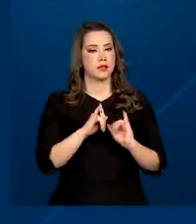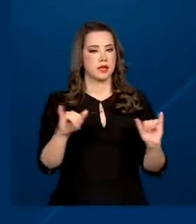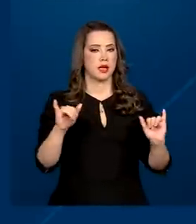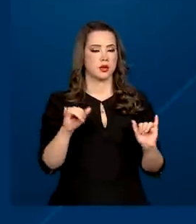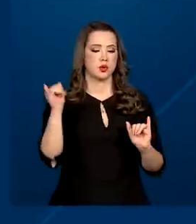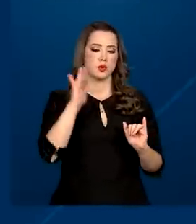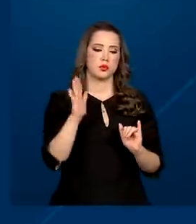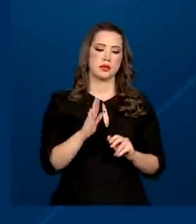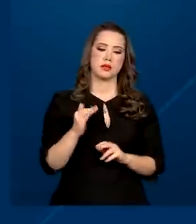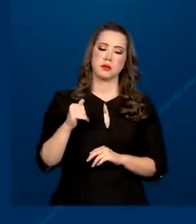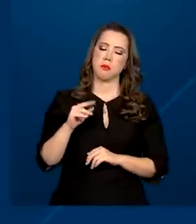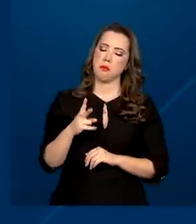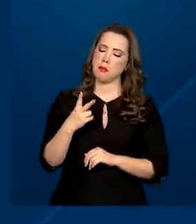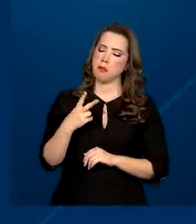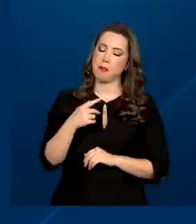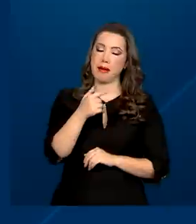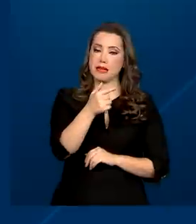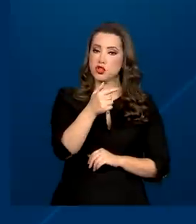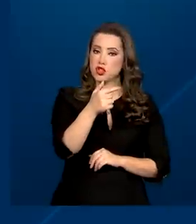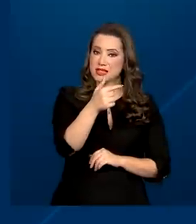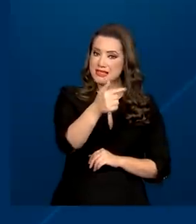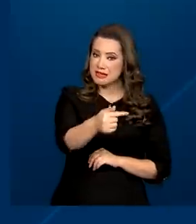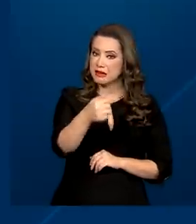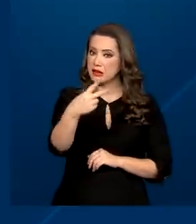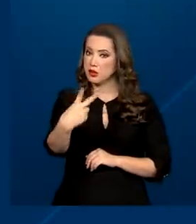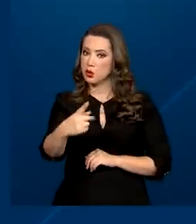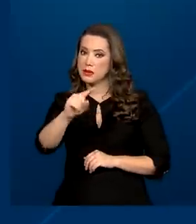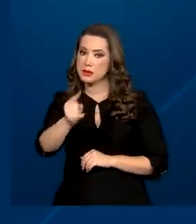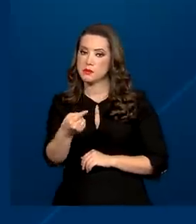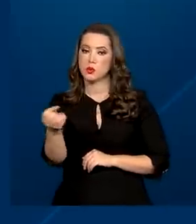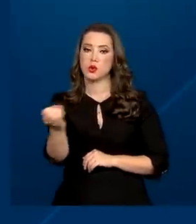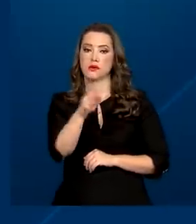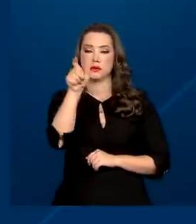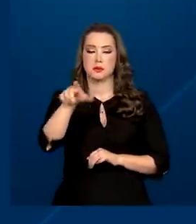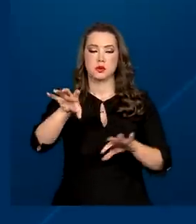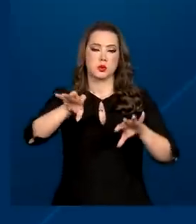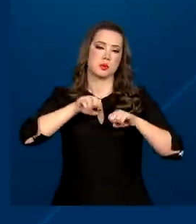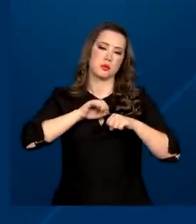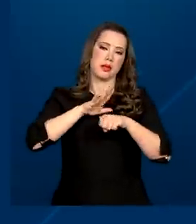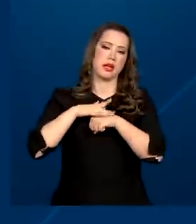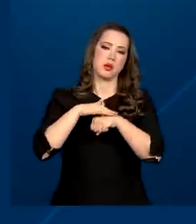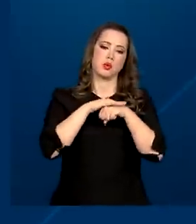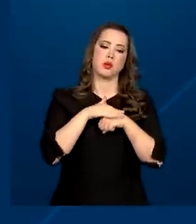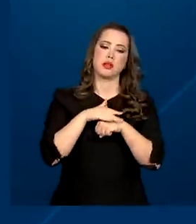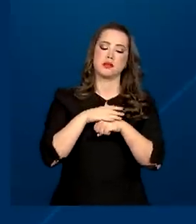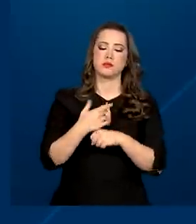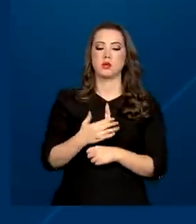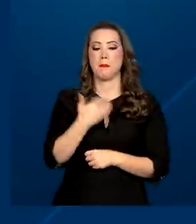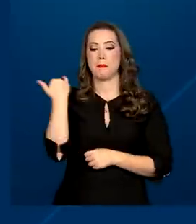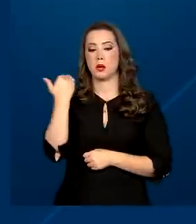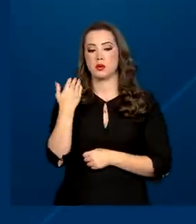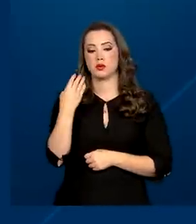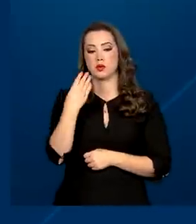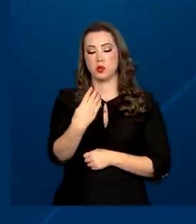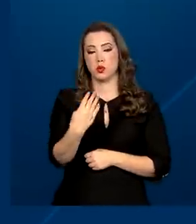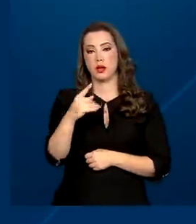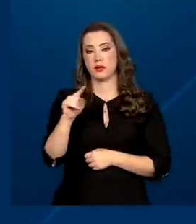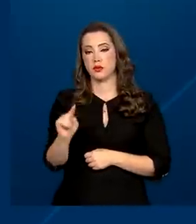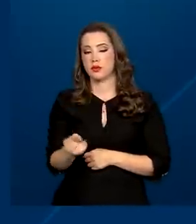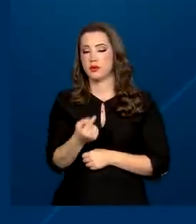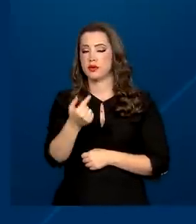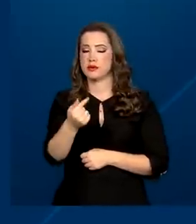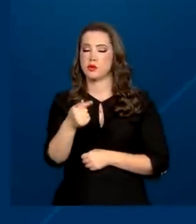mais de 72 mil novos casos da doença. O número de óbitos em 2020 foi de cerca de 4